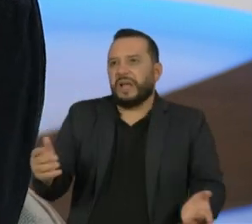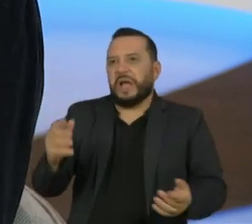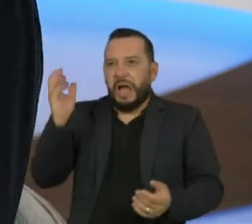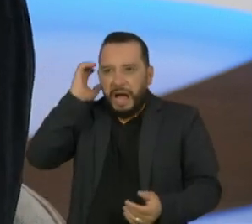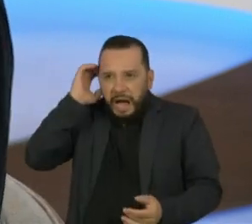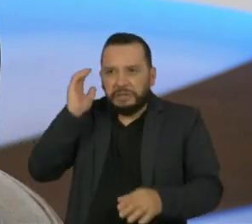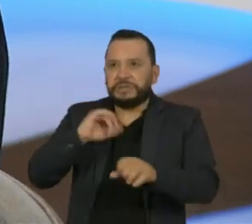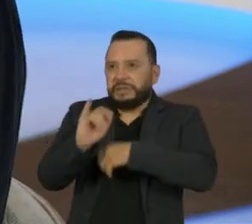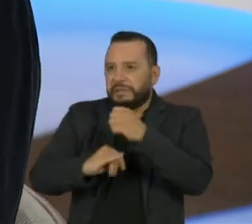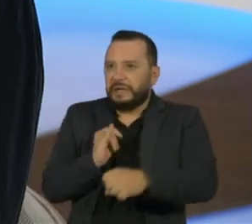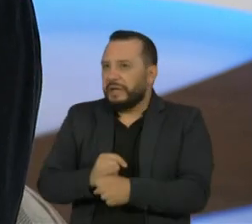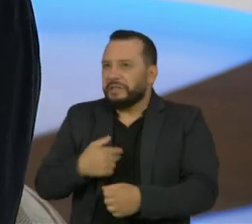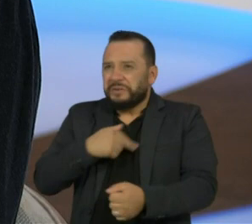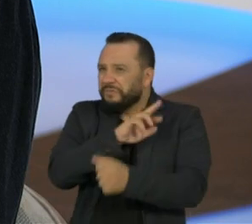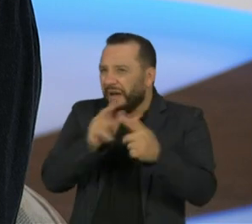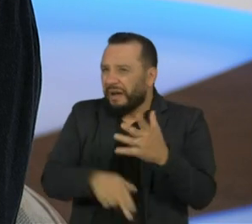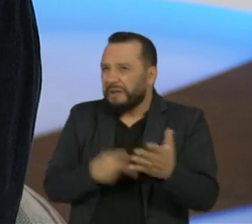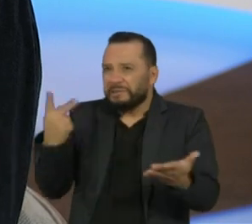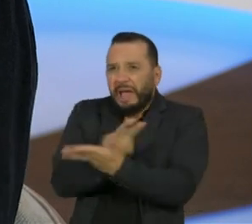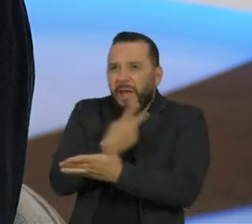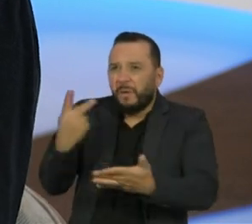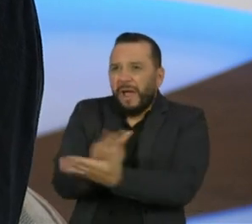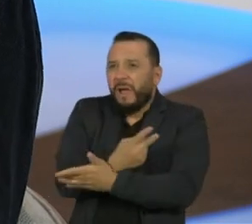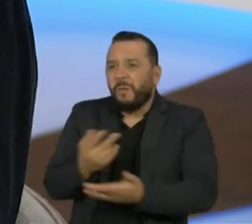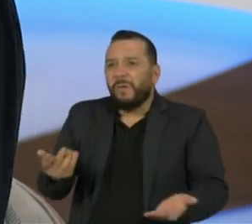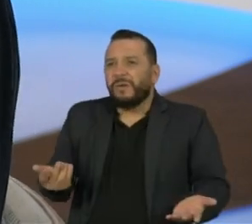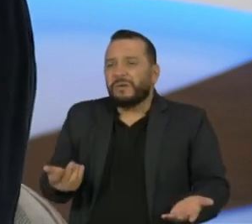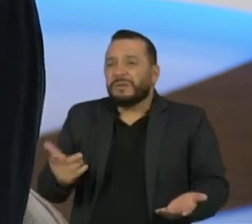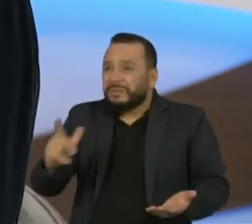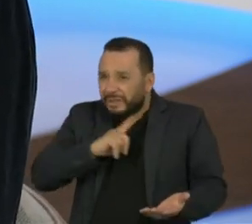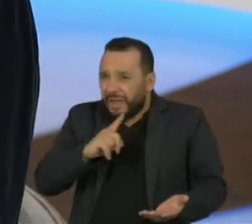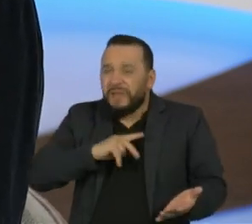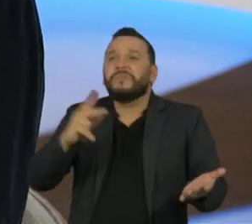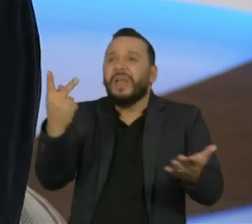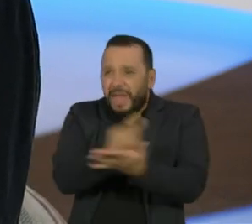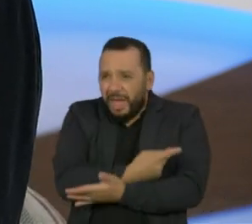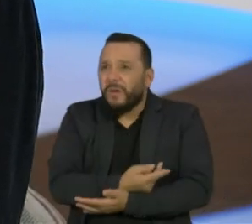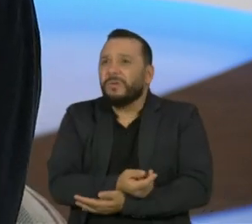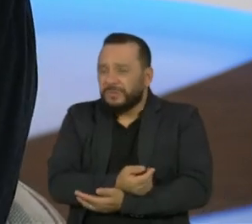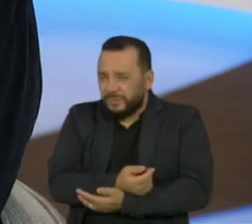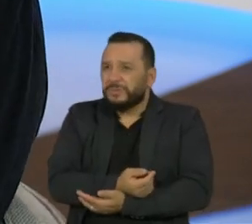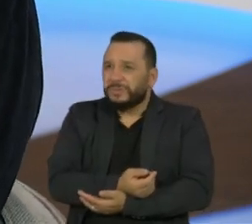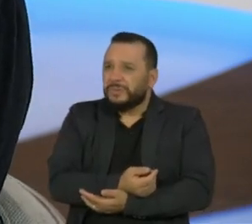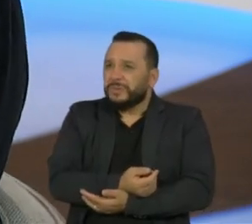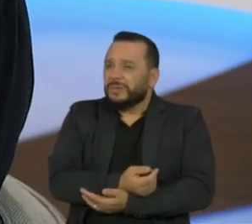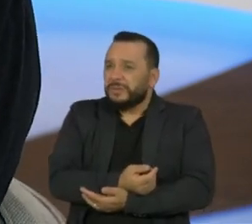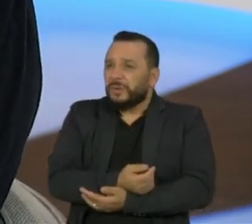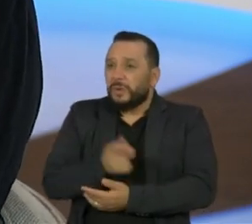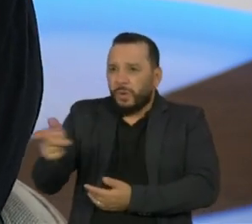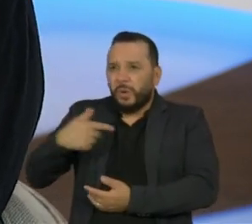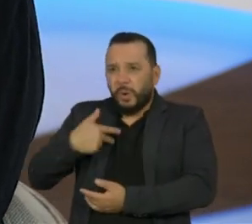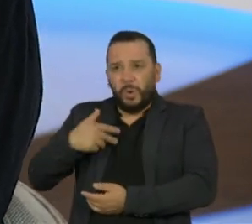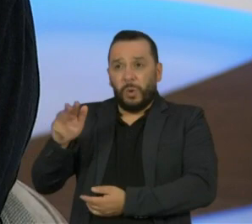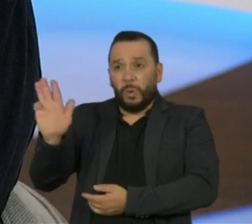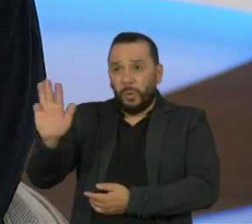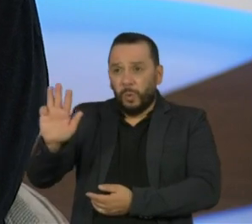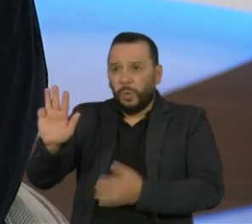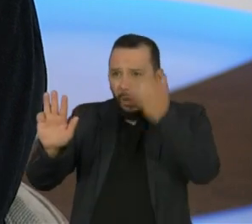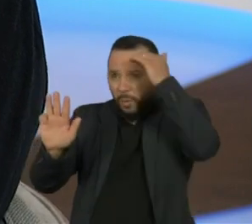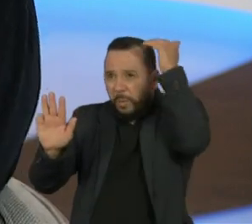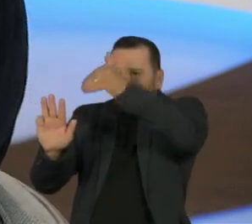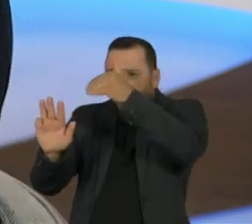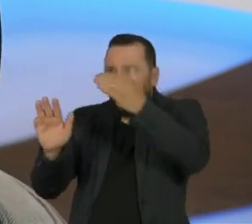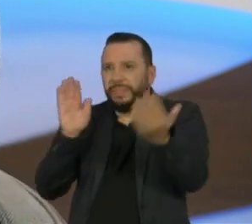quantidade, não é uma, não é? Não estou falando de uma ilegalidade. Agora, isso tudo vai ser processado,